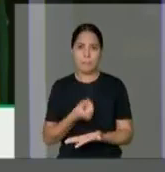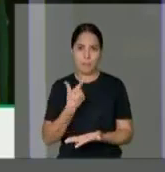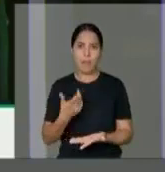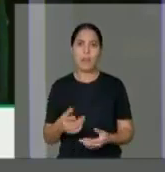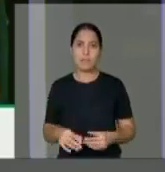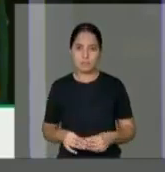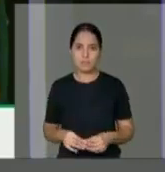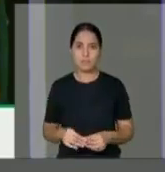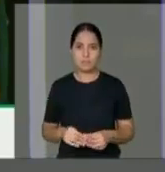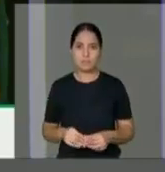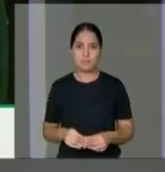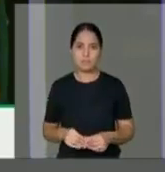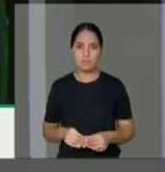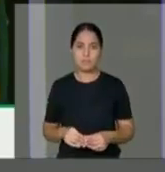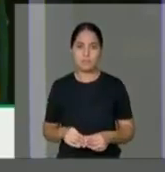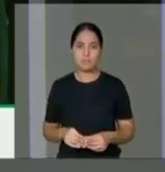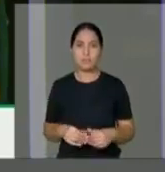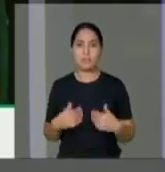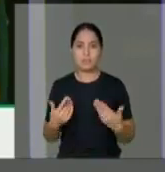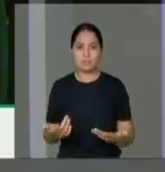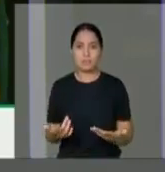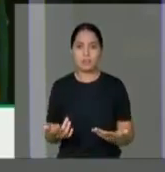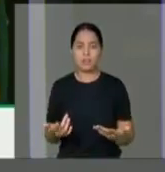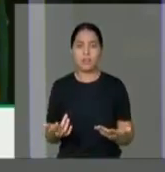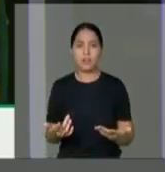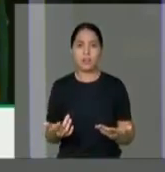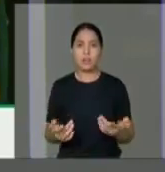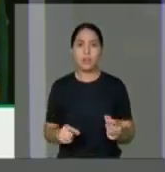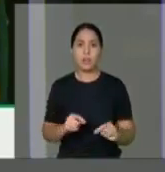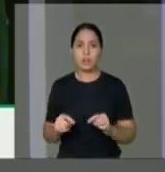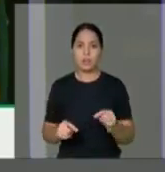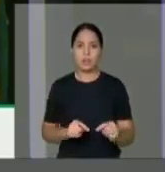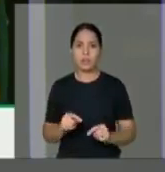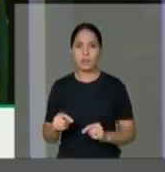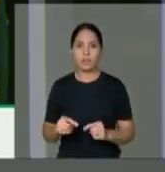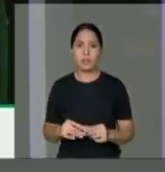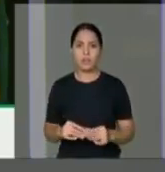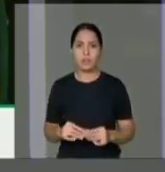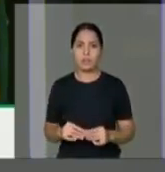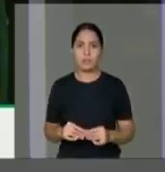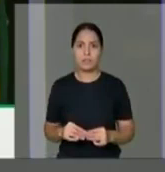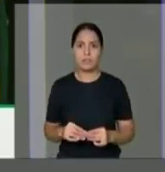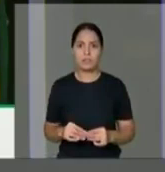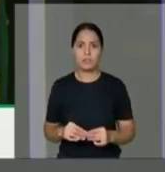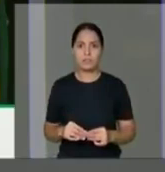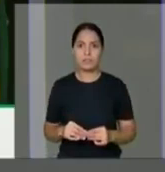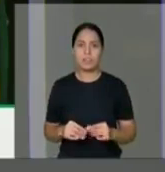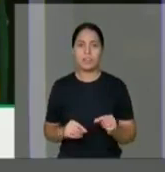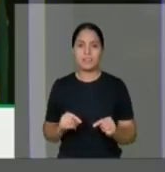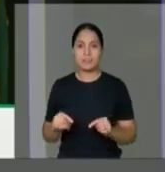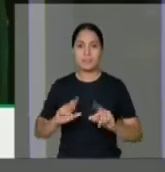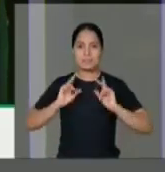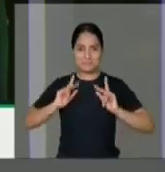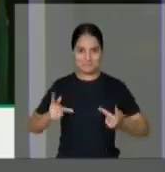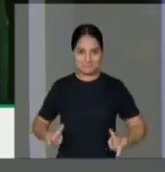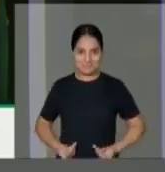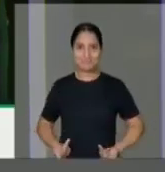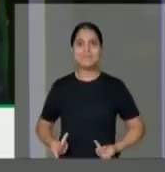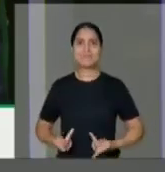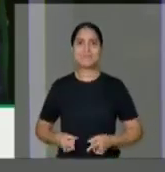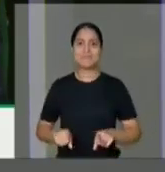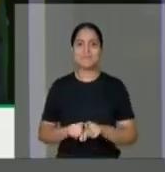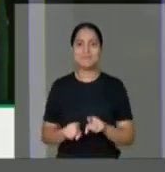hora, pronto, está aqui, vamos lhe acudir. Com o apoio também humanitário dessas